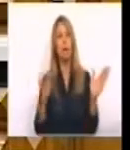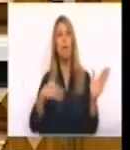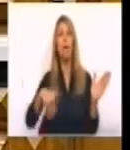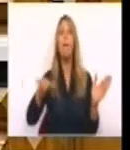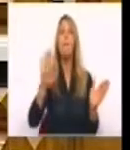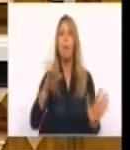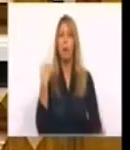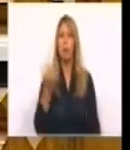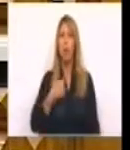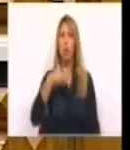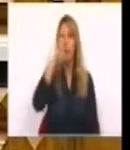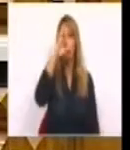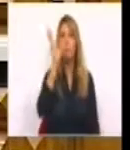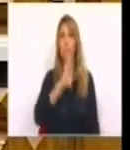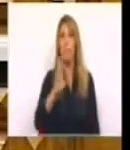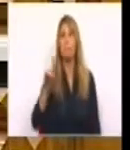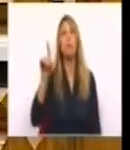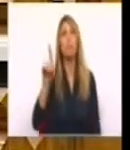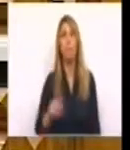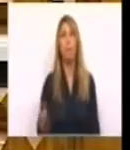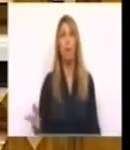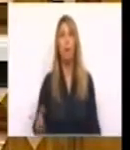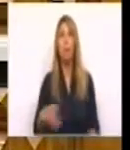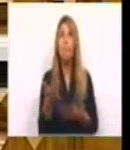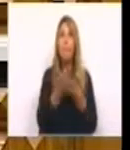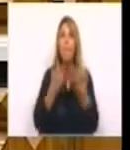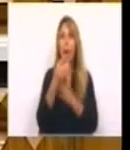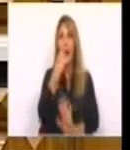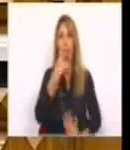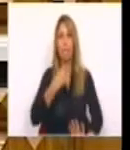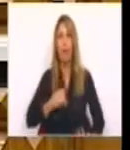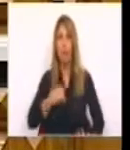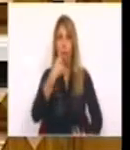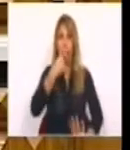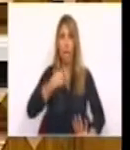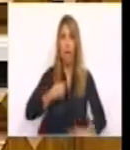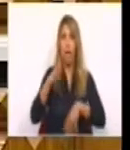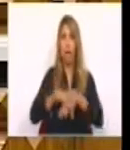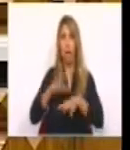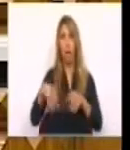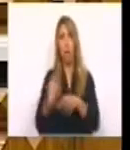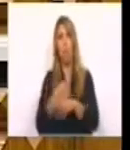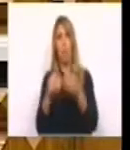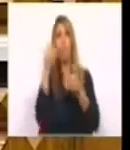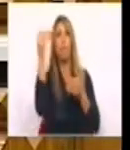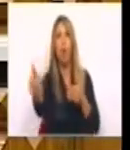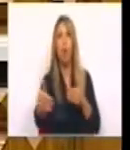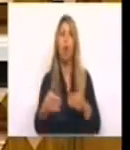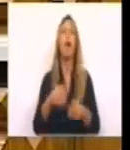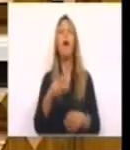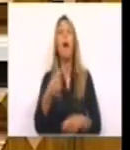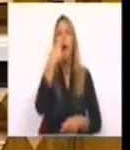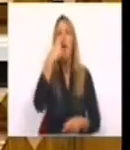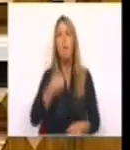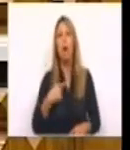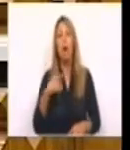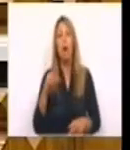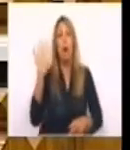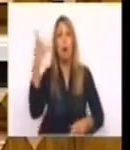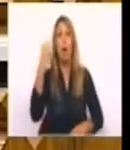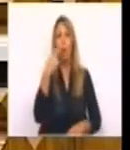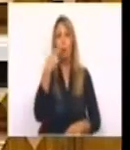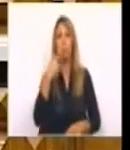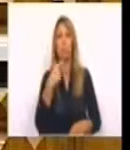os mercados falham. Falham por externalidades, falham quando há abusos do poder de mercado,